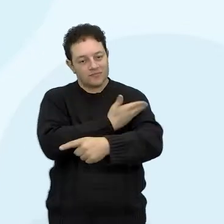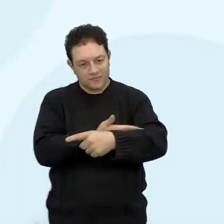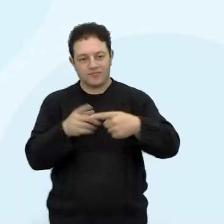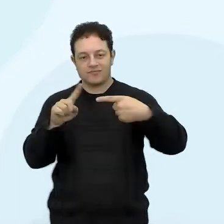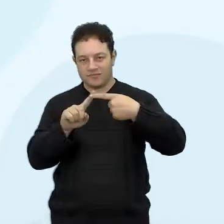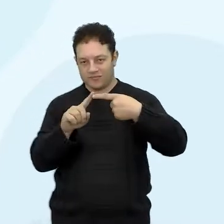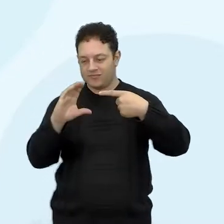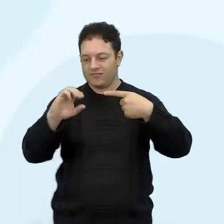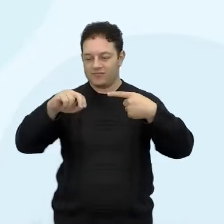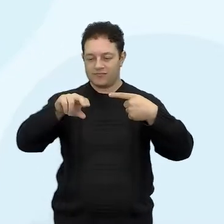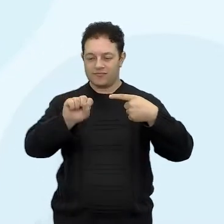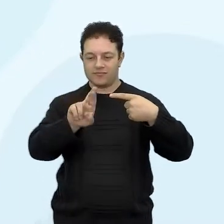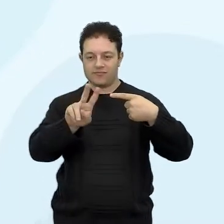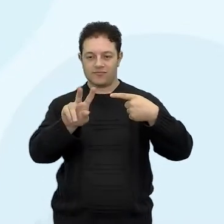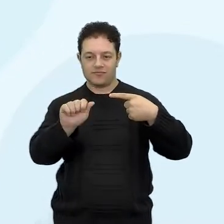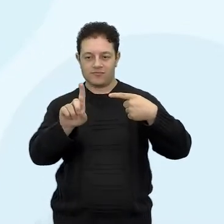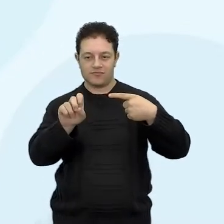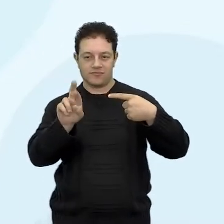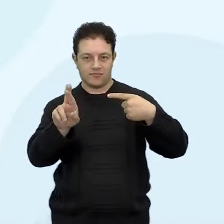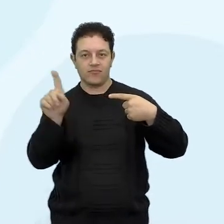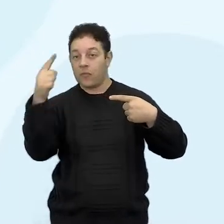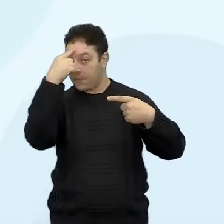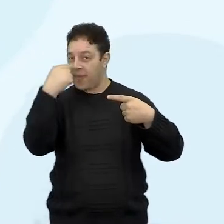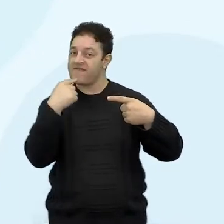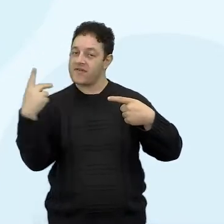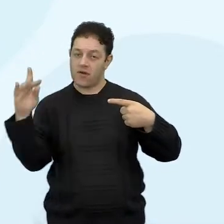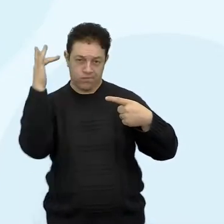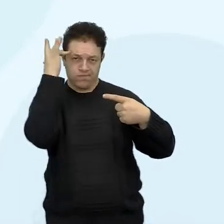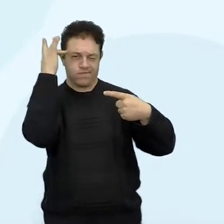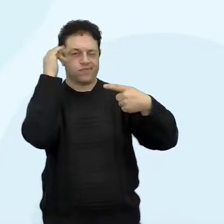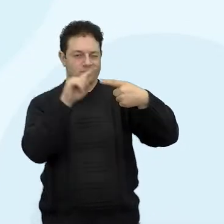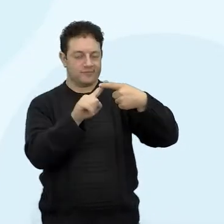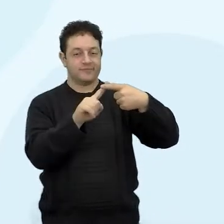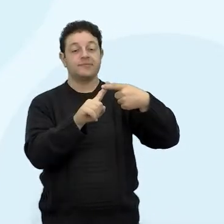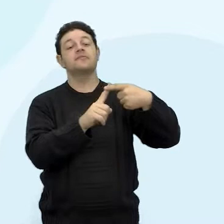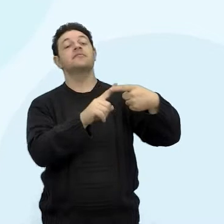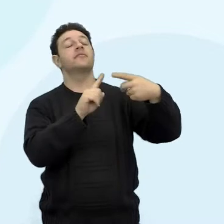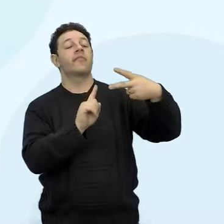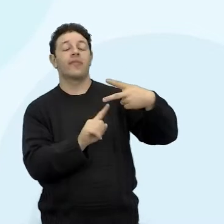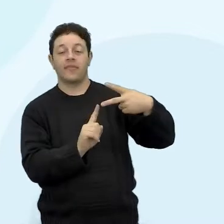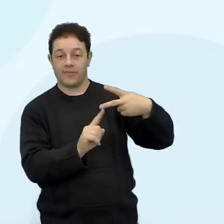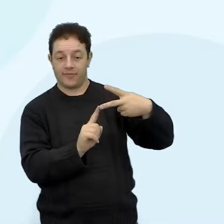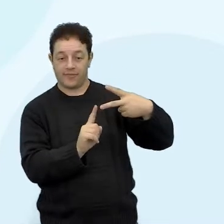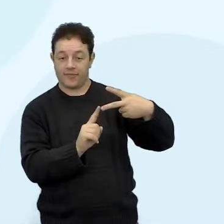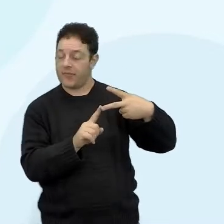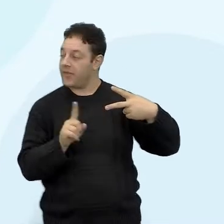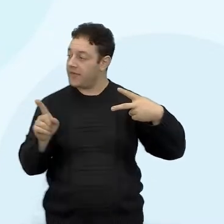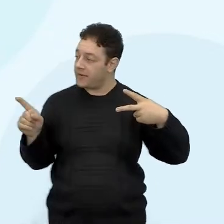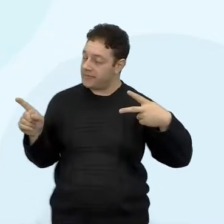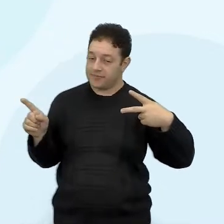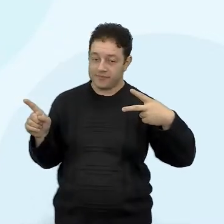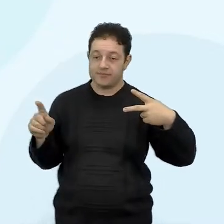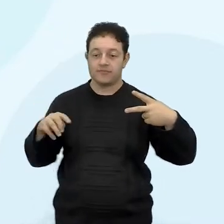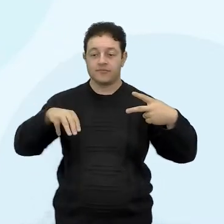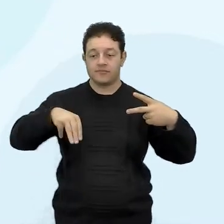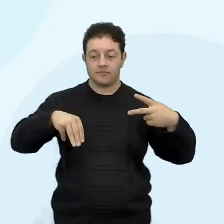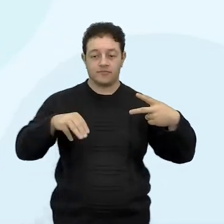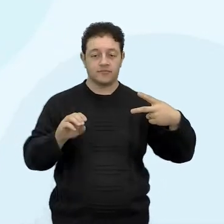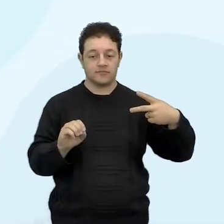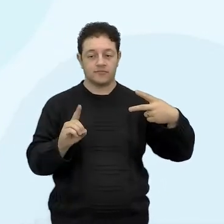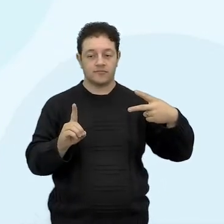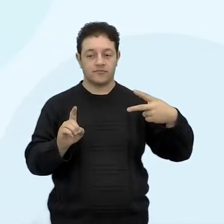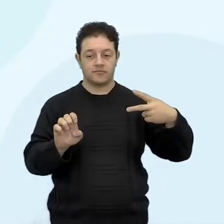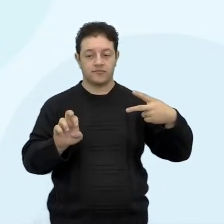O moderado, posso dizer até que seja aí o... Que é a maioria, o